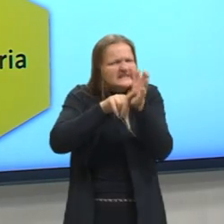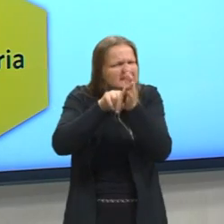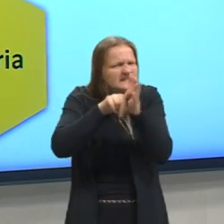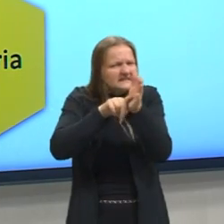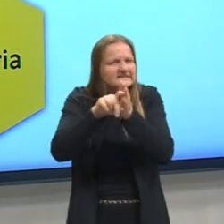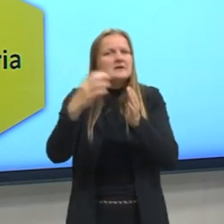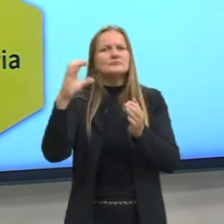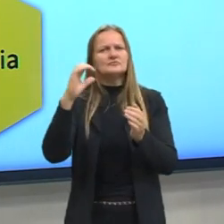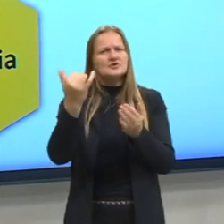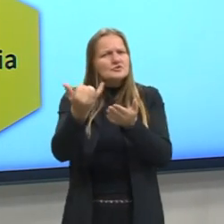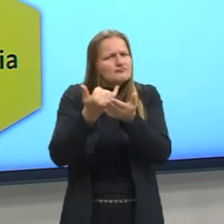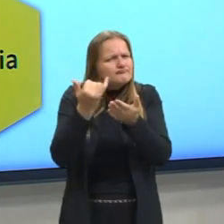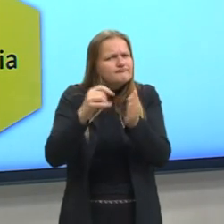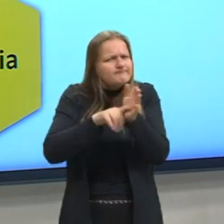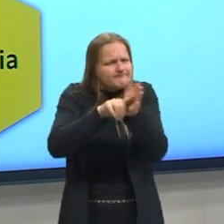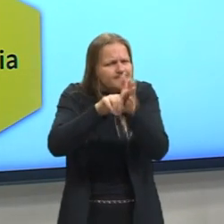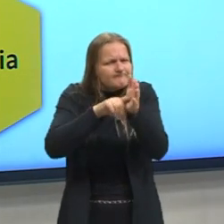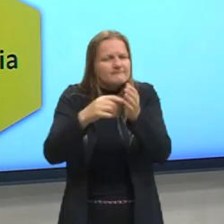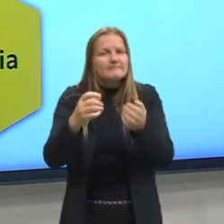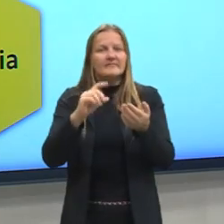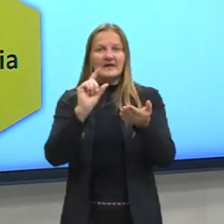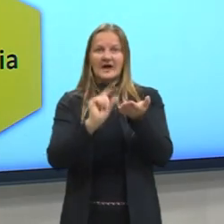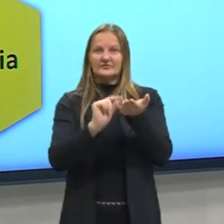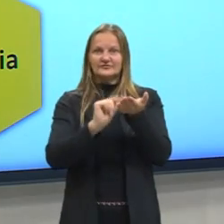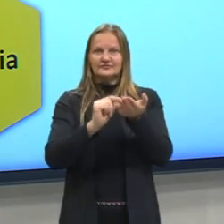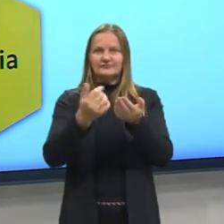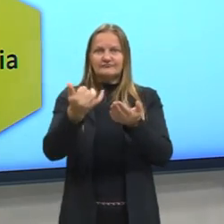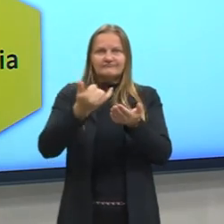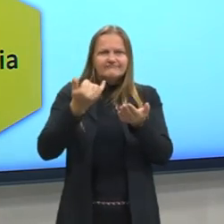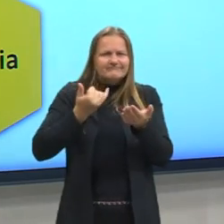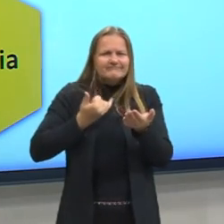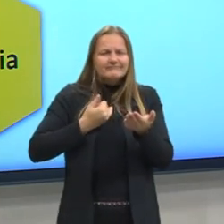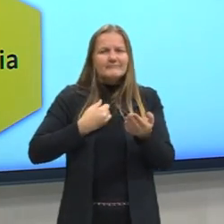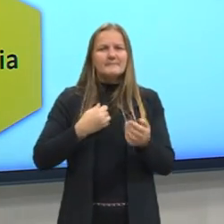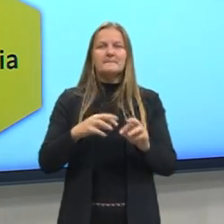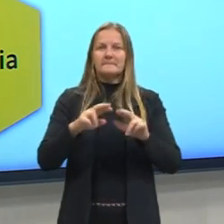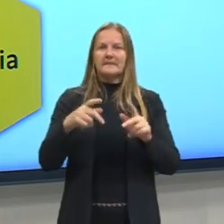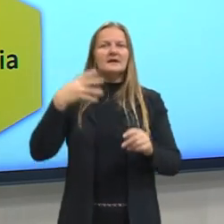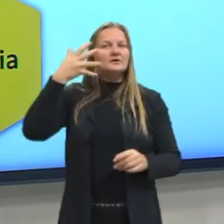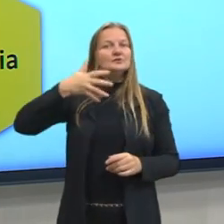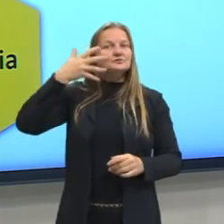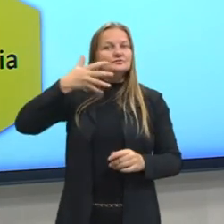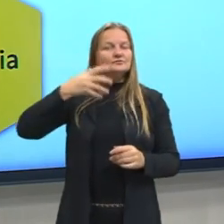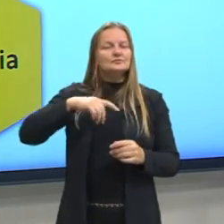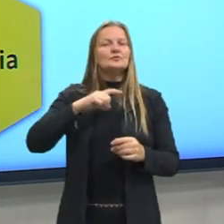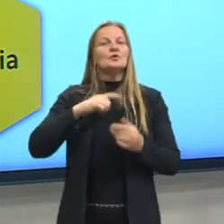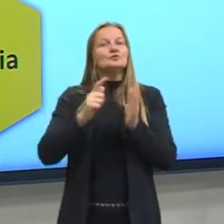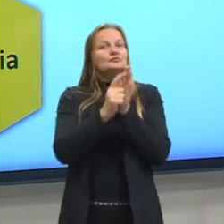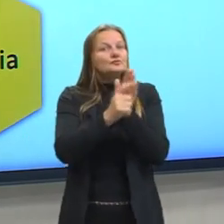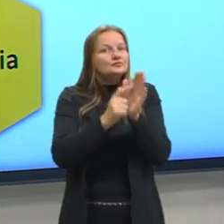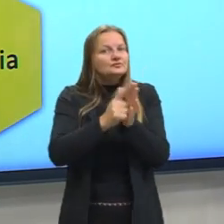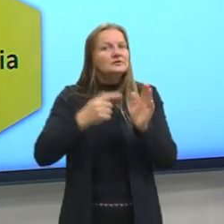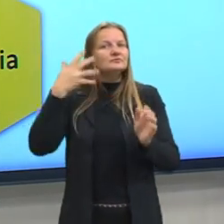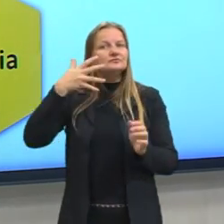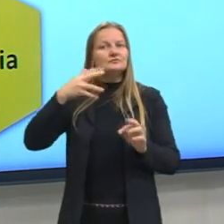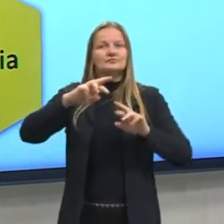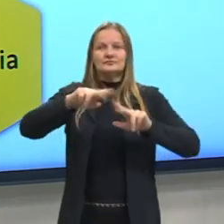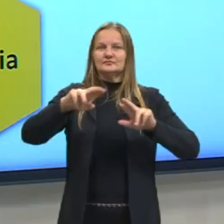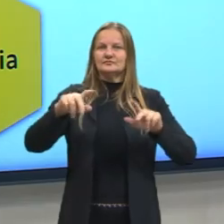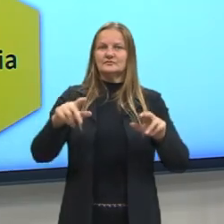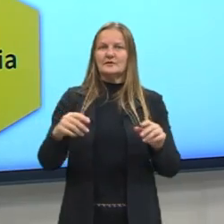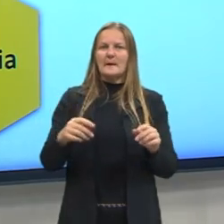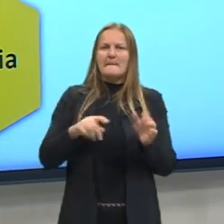científico. Esse artigo científico é um discurso, um gênero do discurso que está